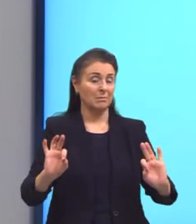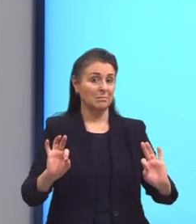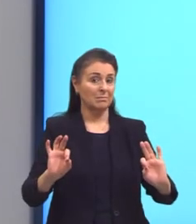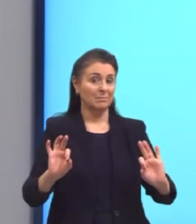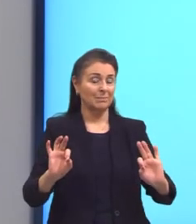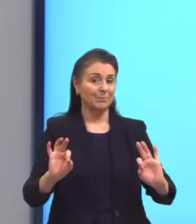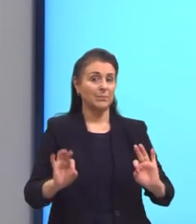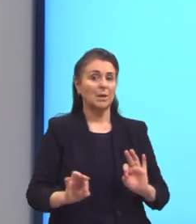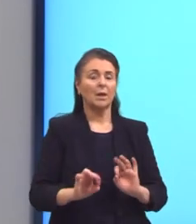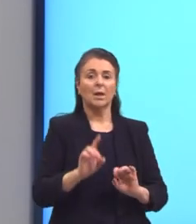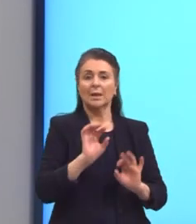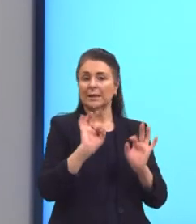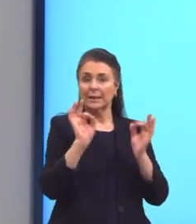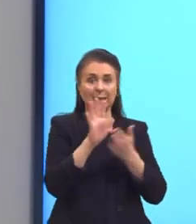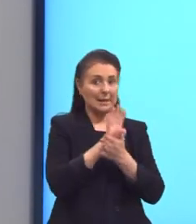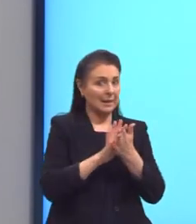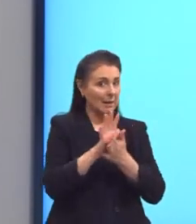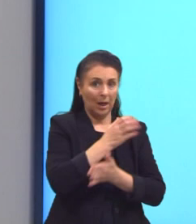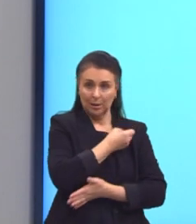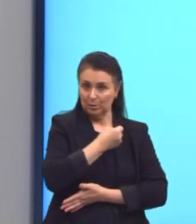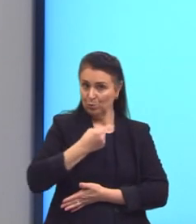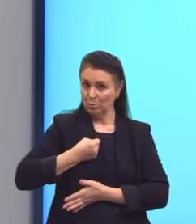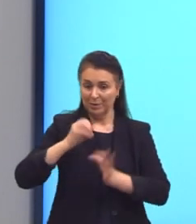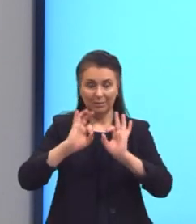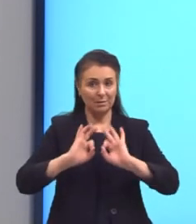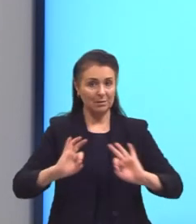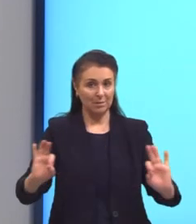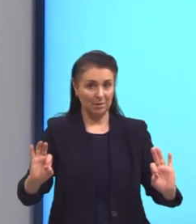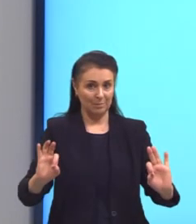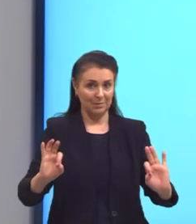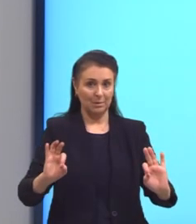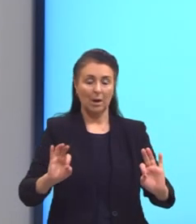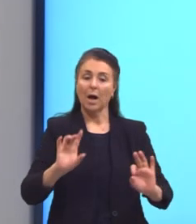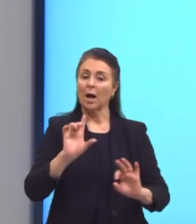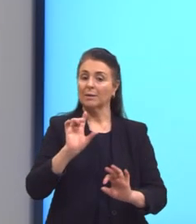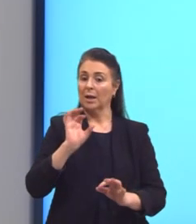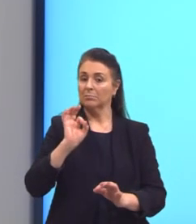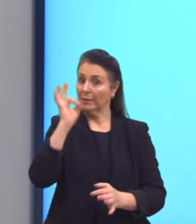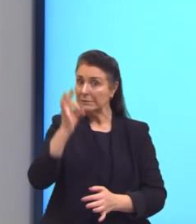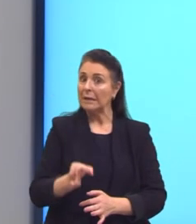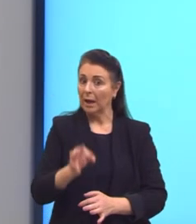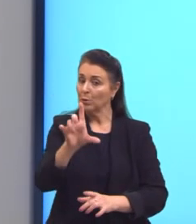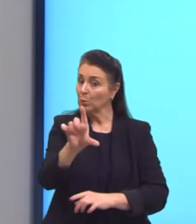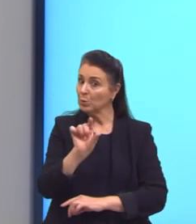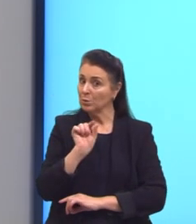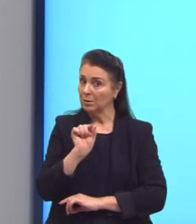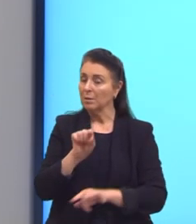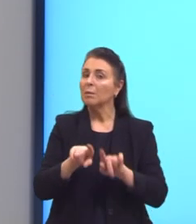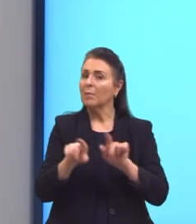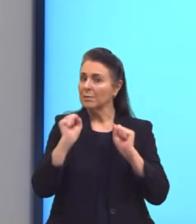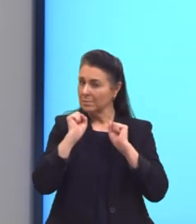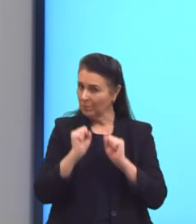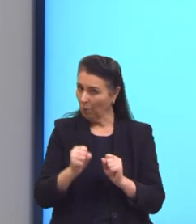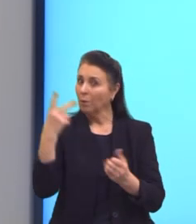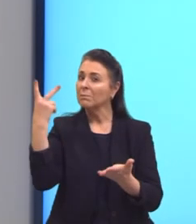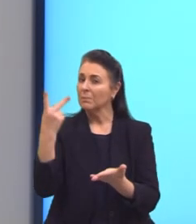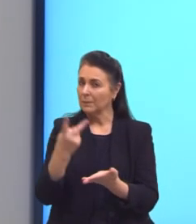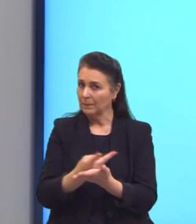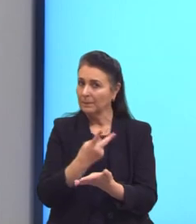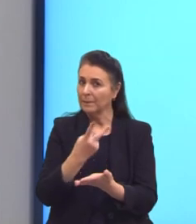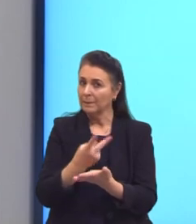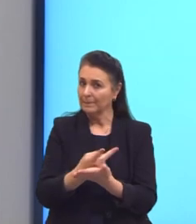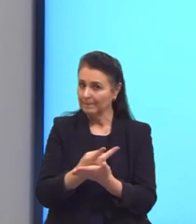estava simplificado. Então, beleza, marquei a alternativa correta. Mas, às vezes, pode acontecer, tá?